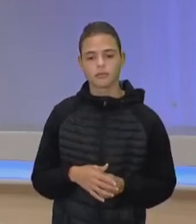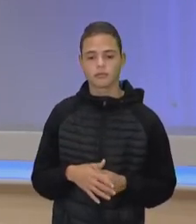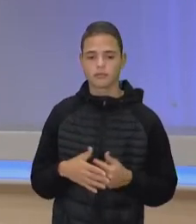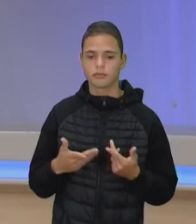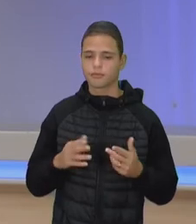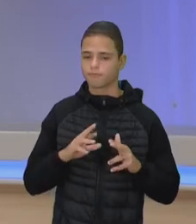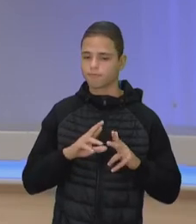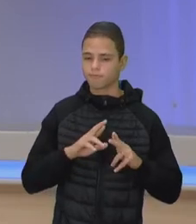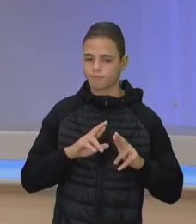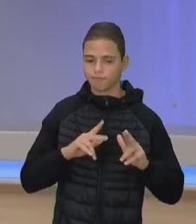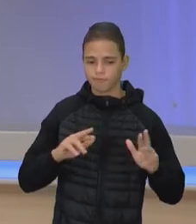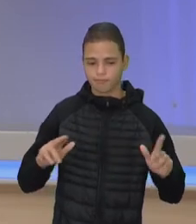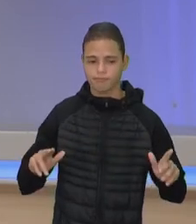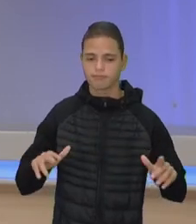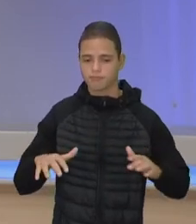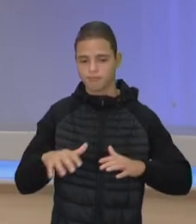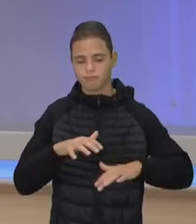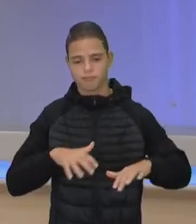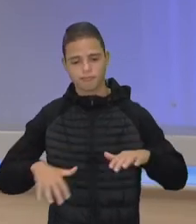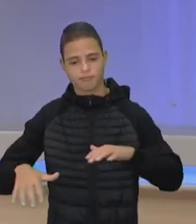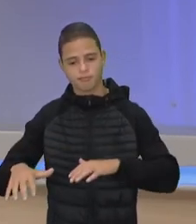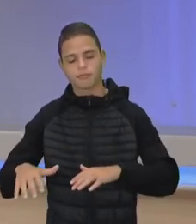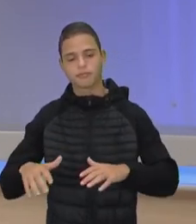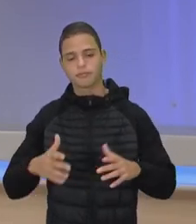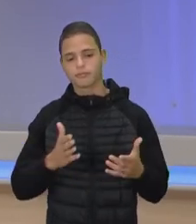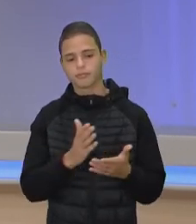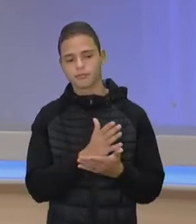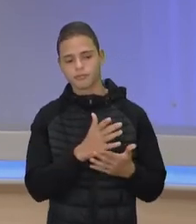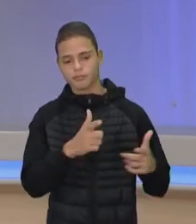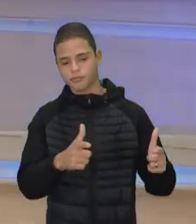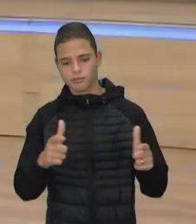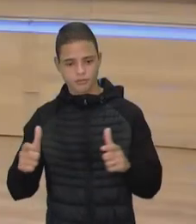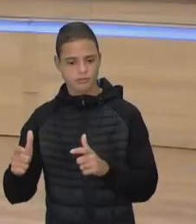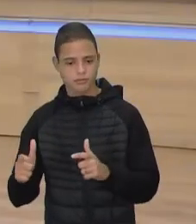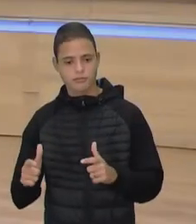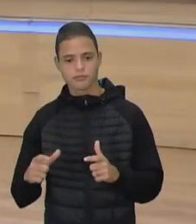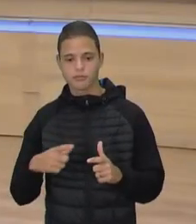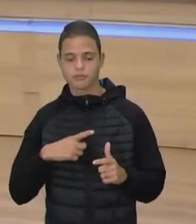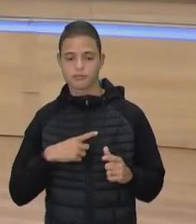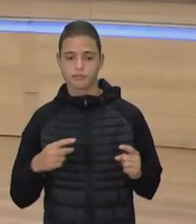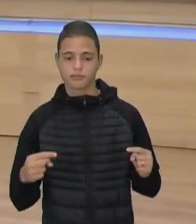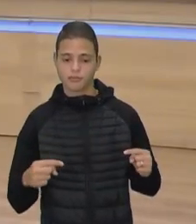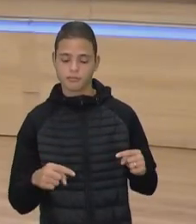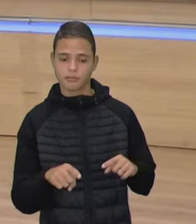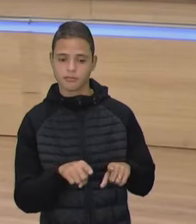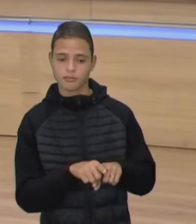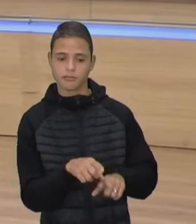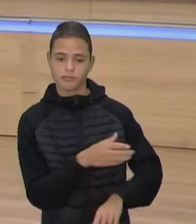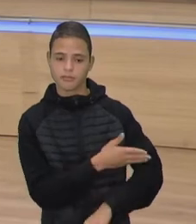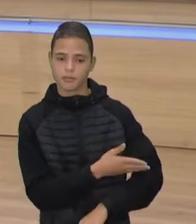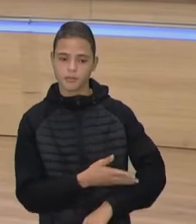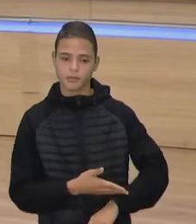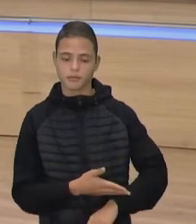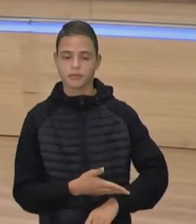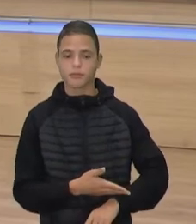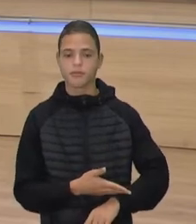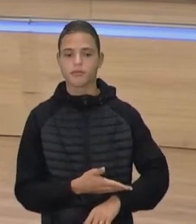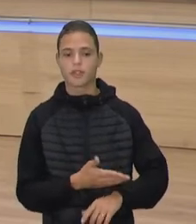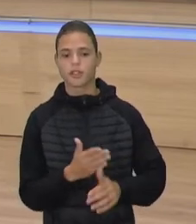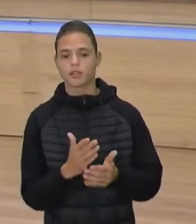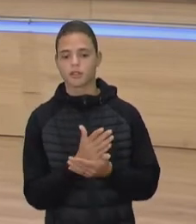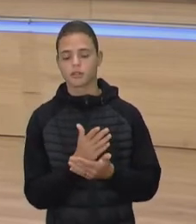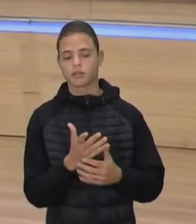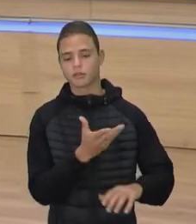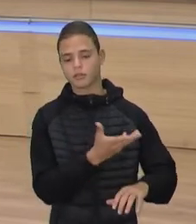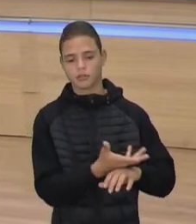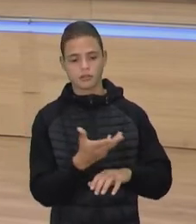Enfim, diversos espaços, né? E esses espaços todos, eles têm em comum também componentes